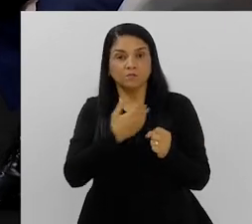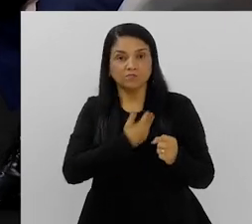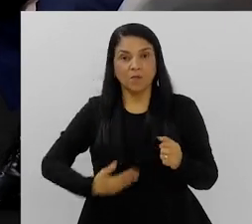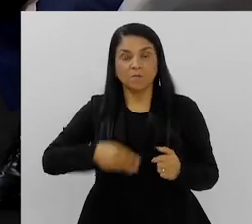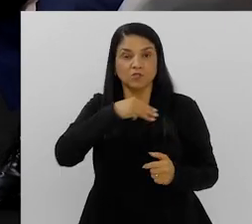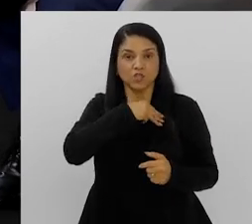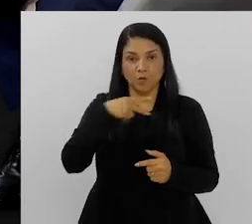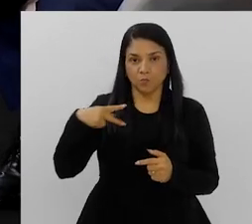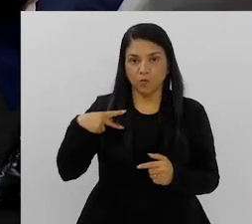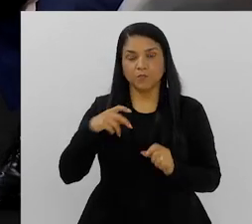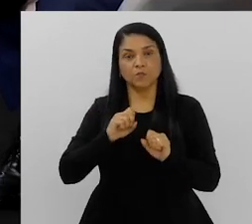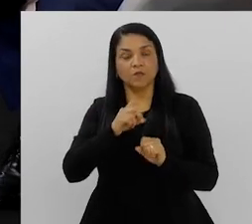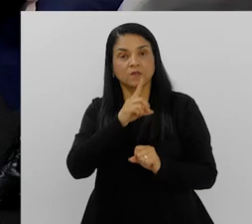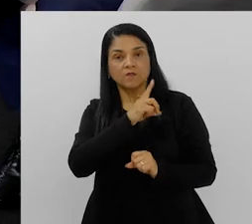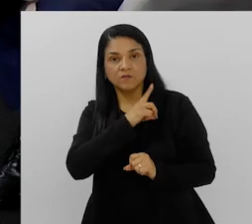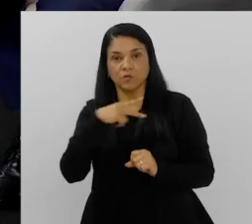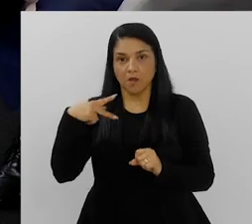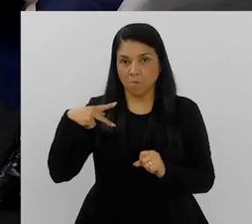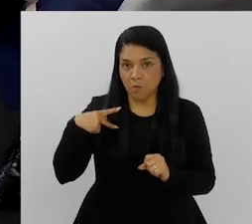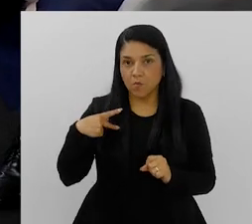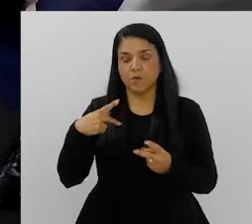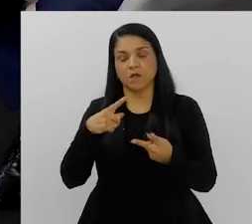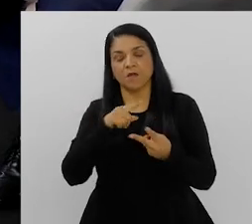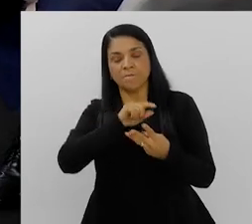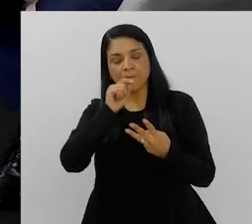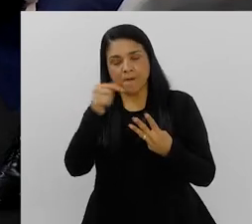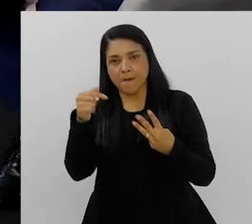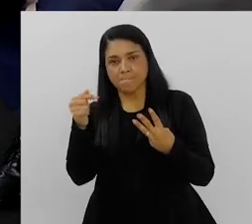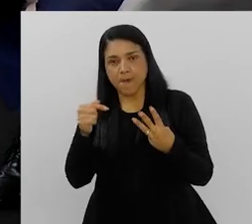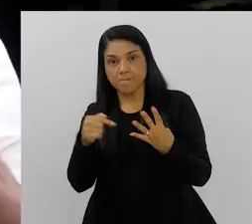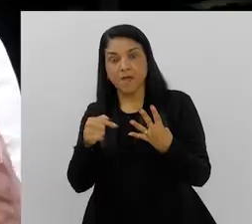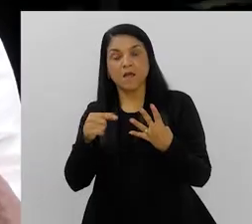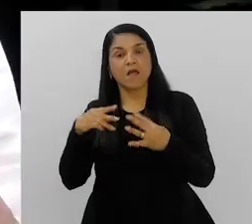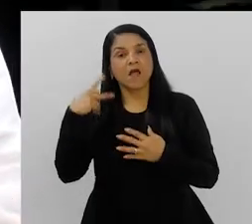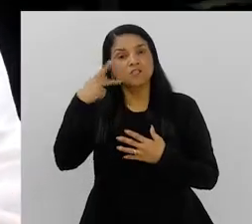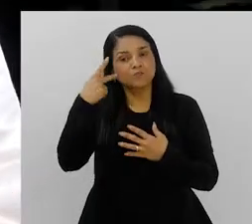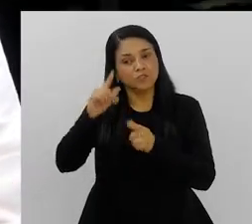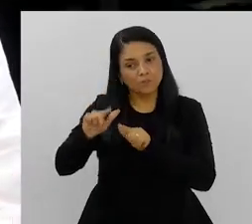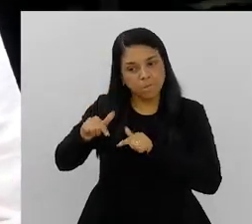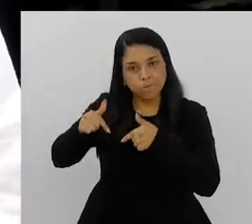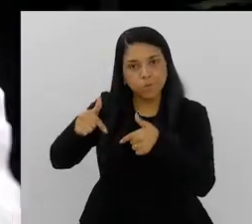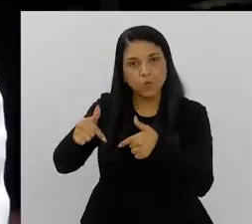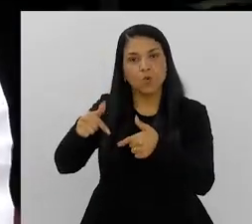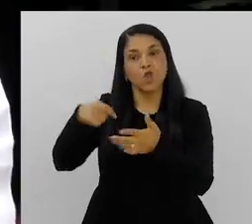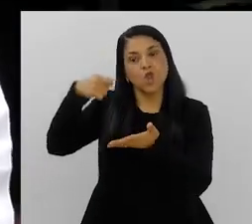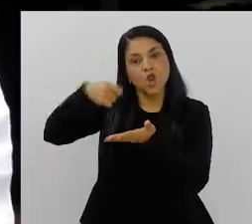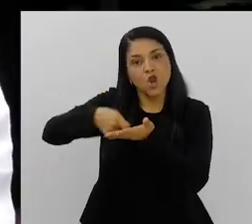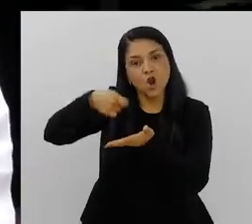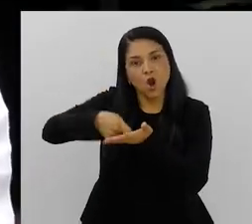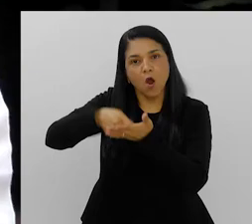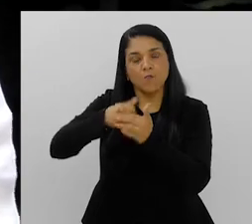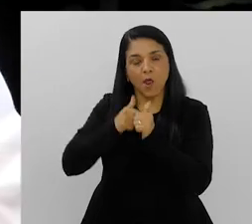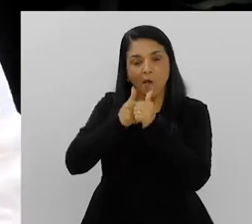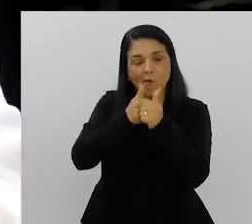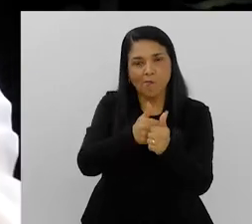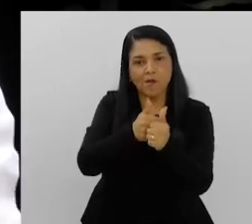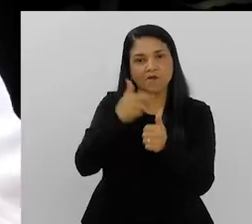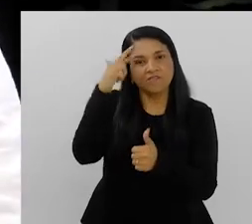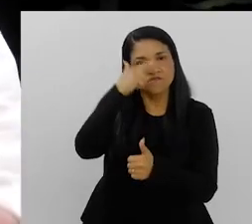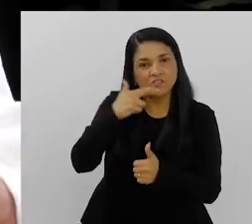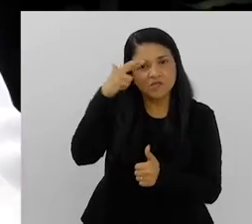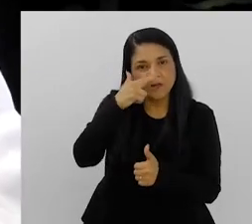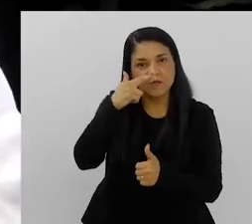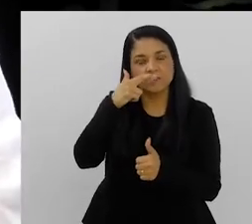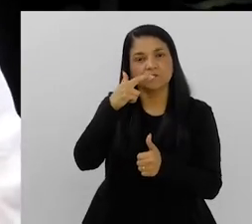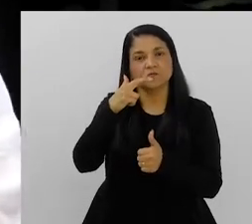Não, poder público é também Ministério Público, é Defensoria Pública, são todos aqueles que fazem as políticas acontecer ou que